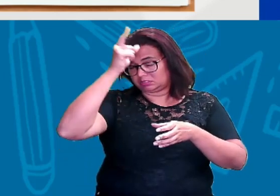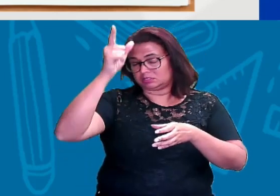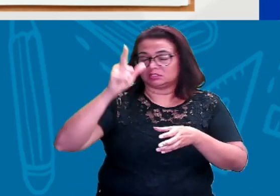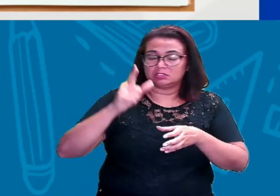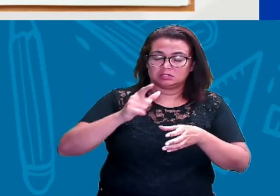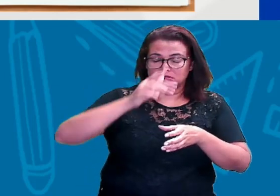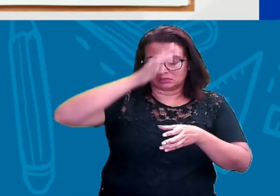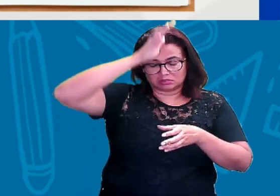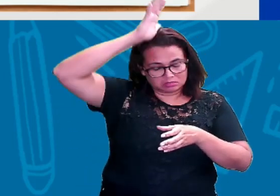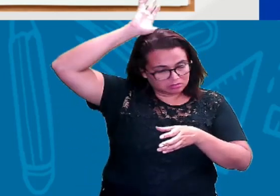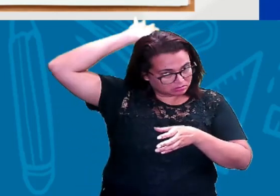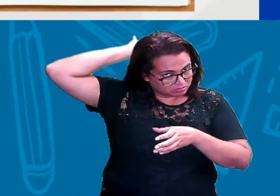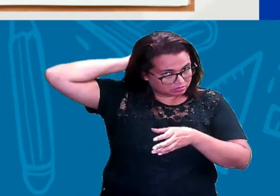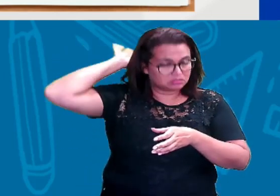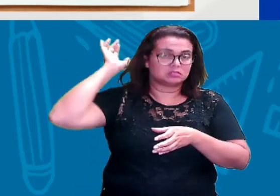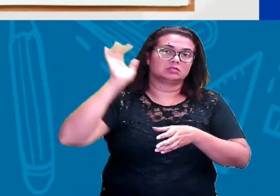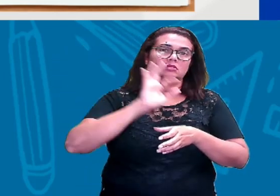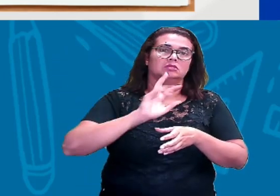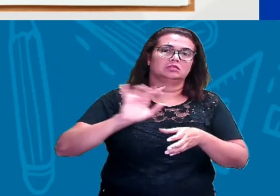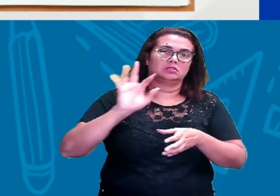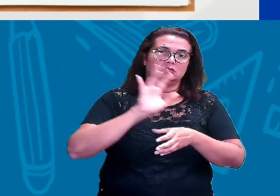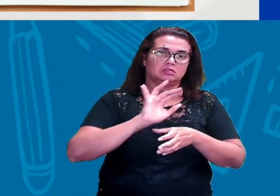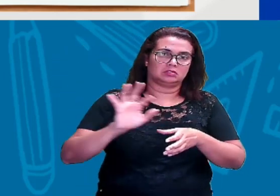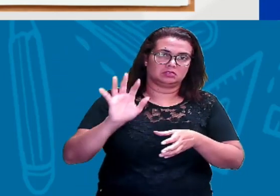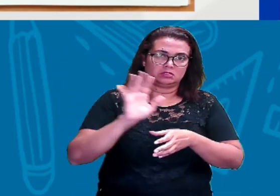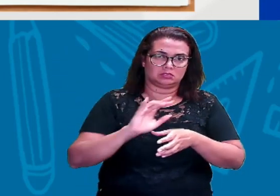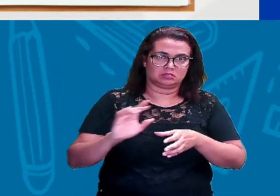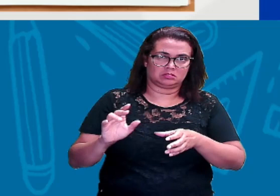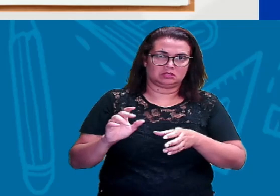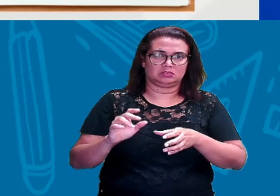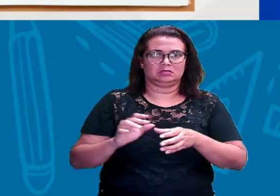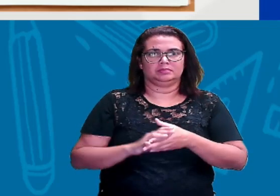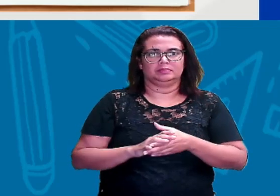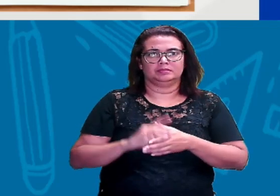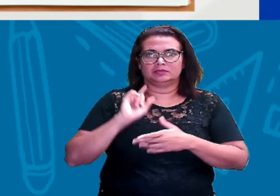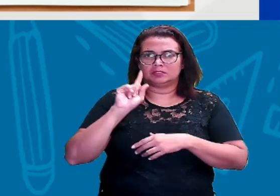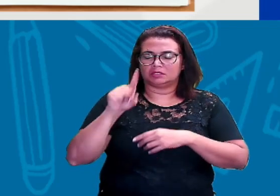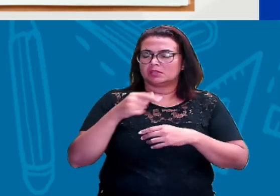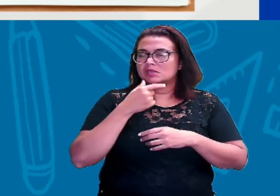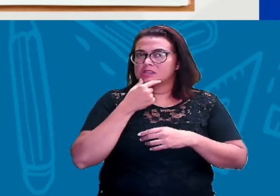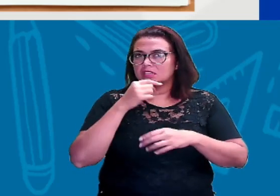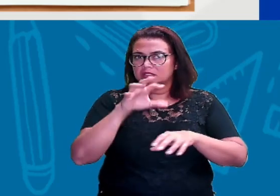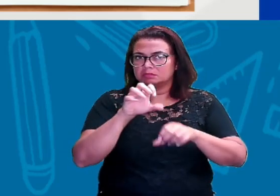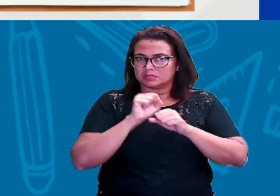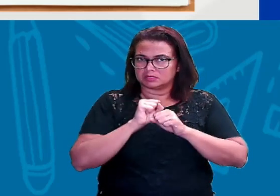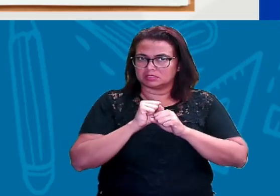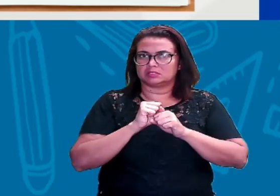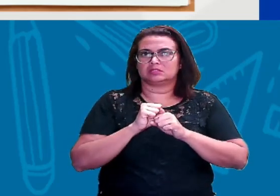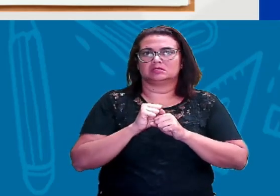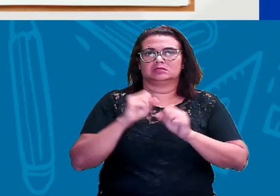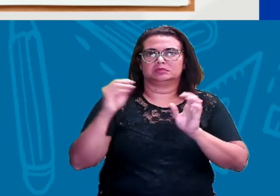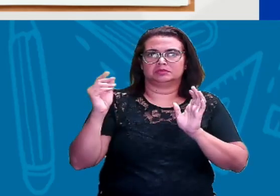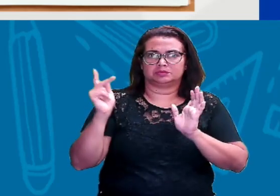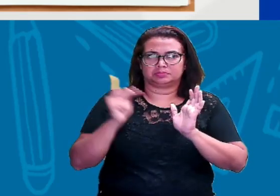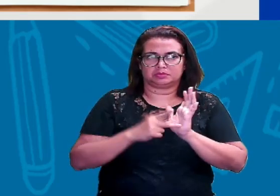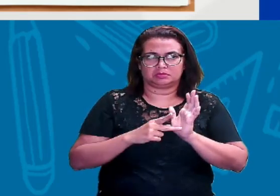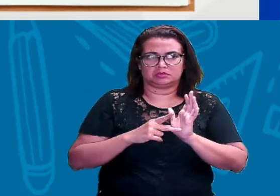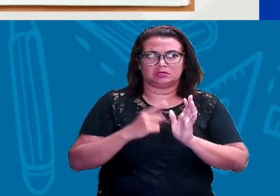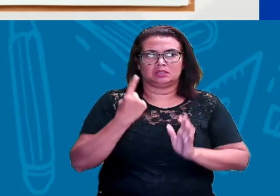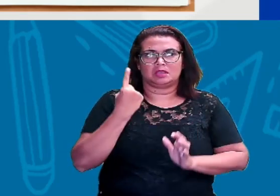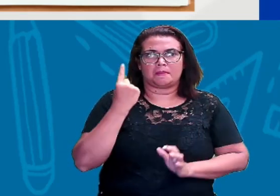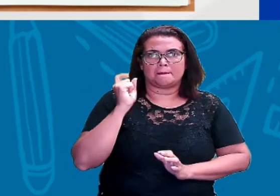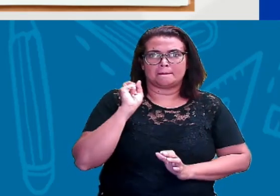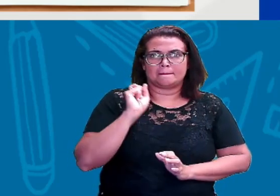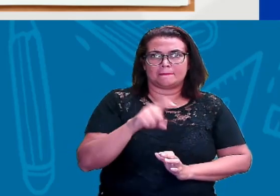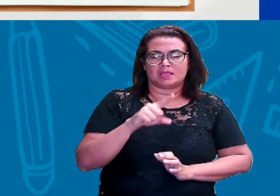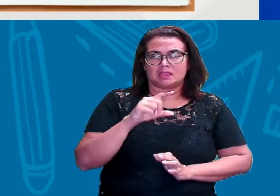no caso, os ingleses encaixaram isso aí e depois ele se tornou oficial, tá? Em 10011, o alfabeto inglês arcaico